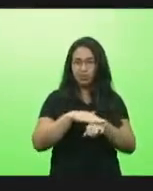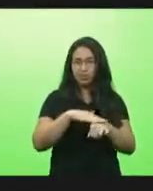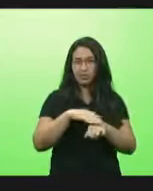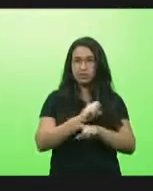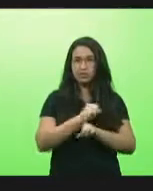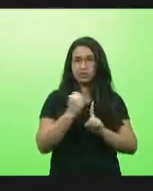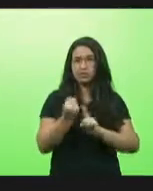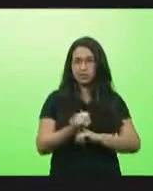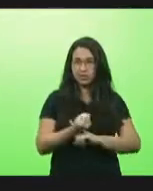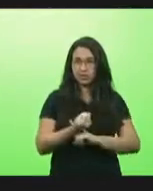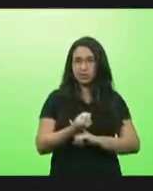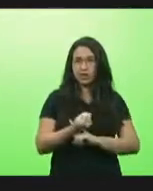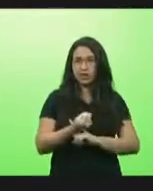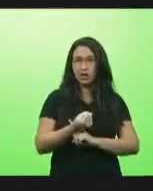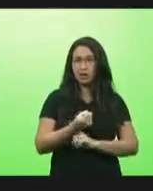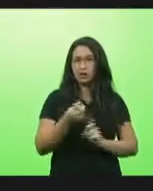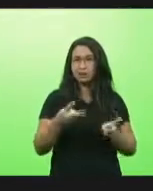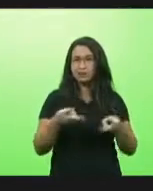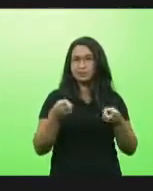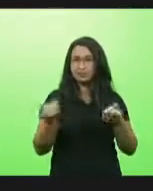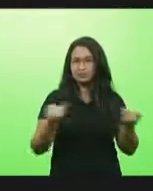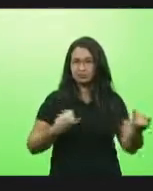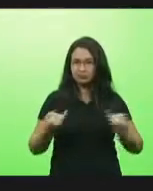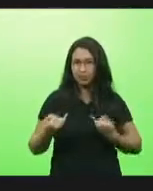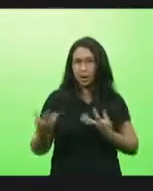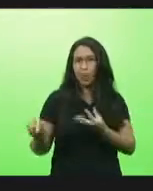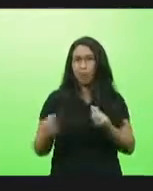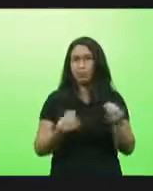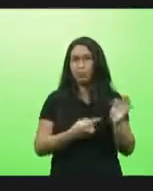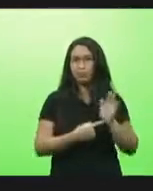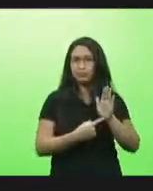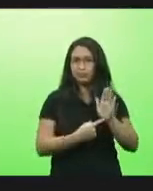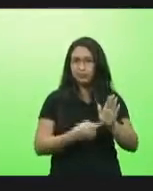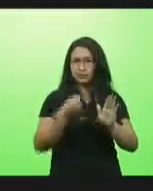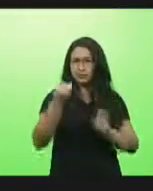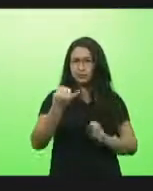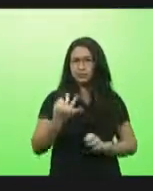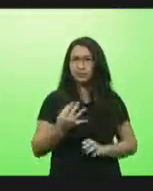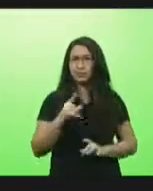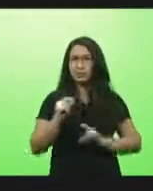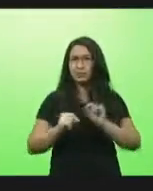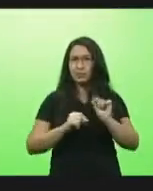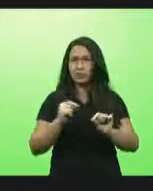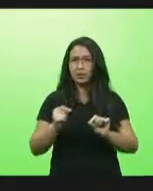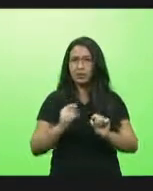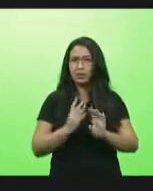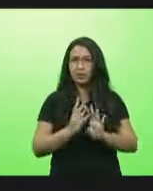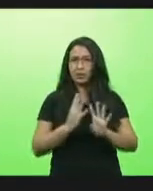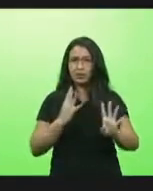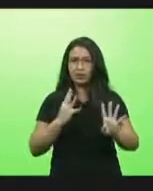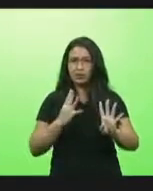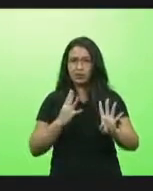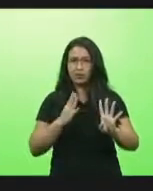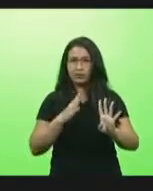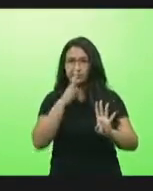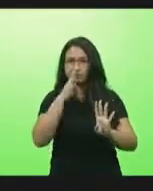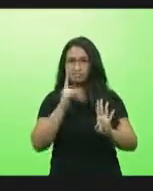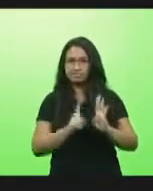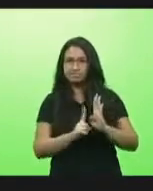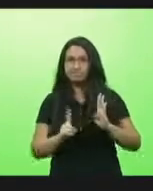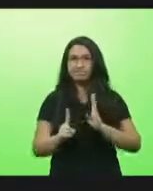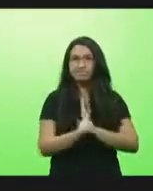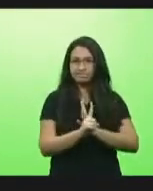muitas denúncias um forte comentário sobre a questão do tal furafila a gente observou que o governo vem